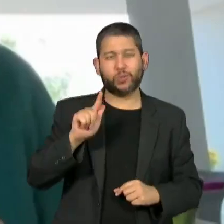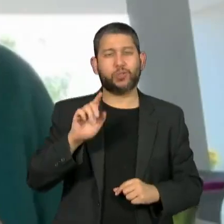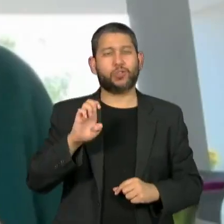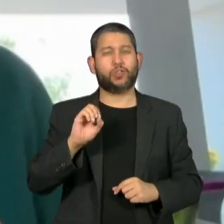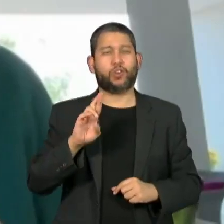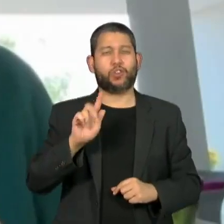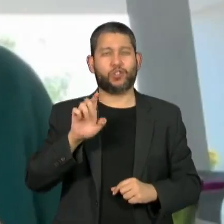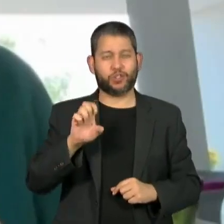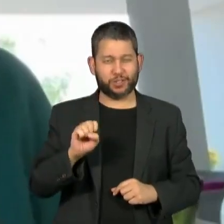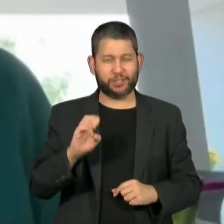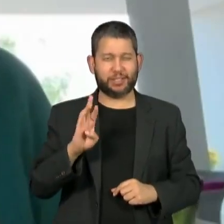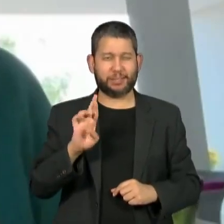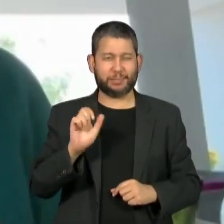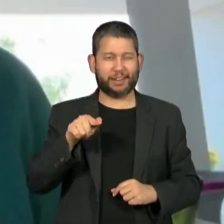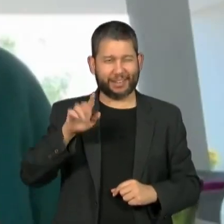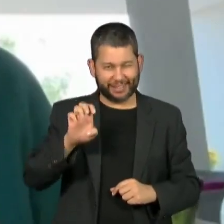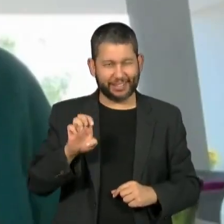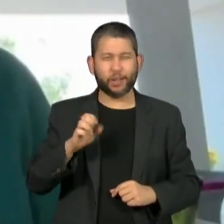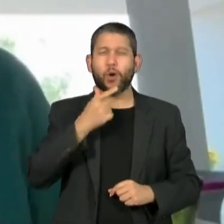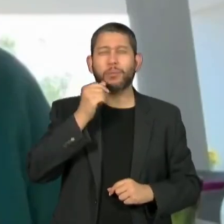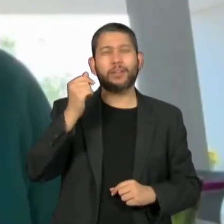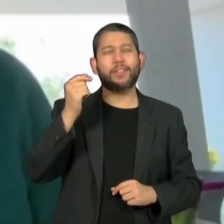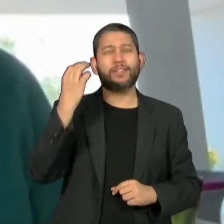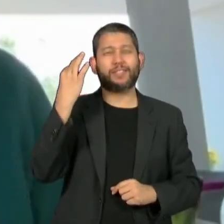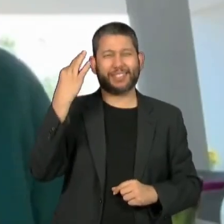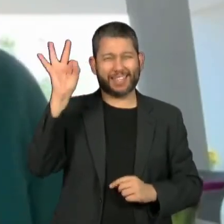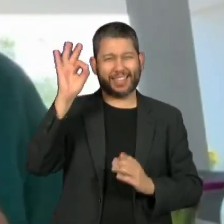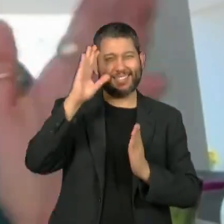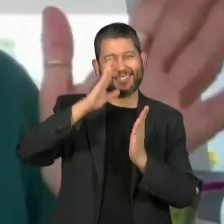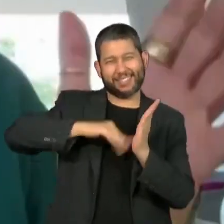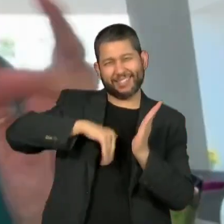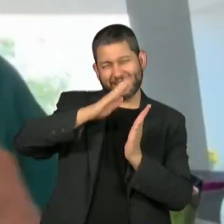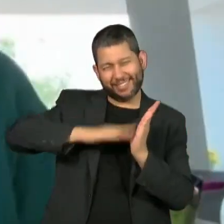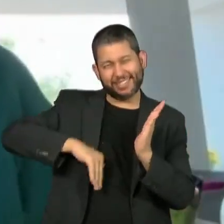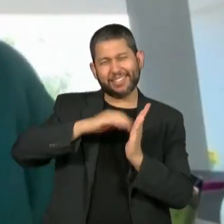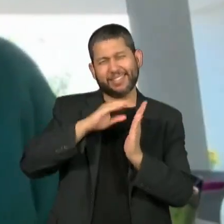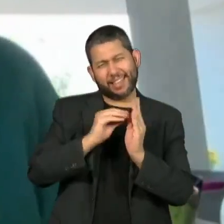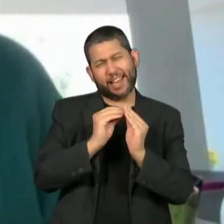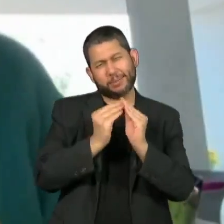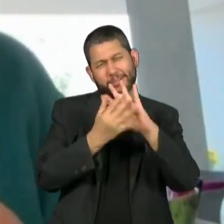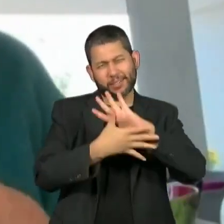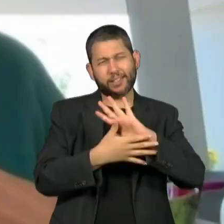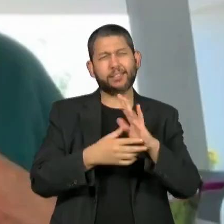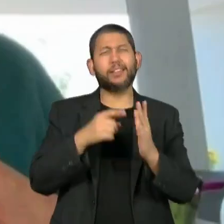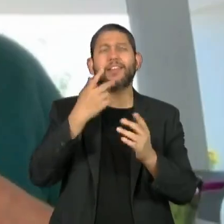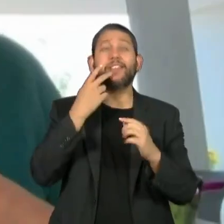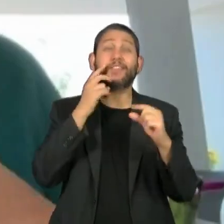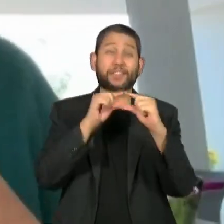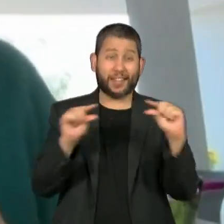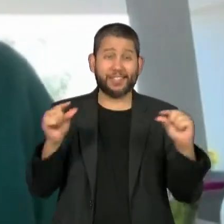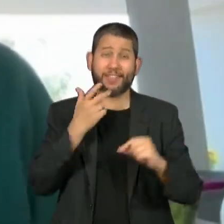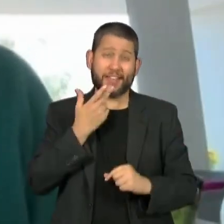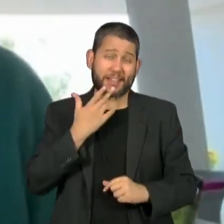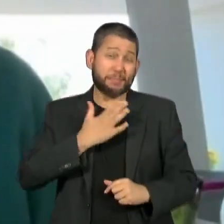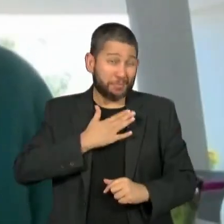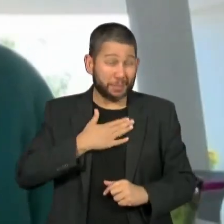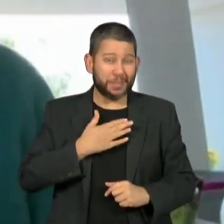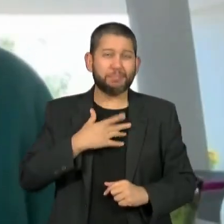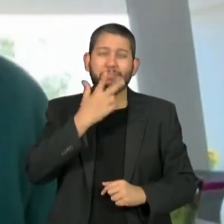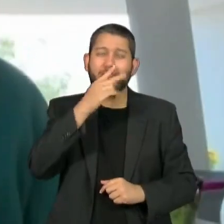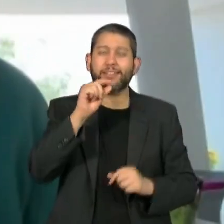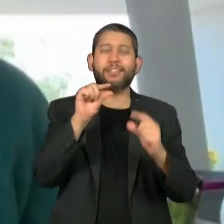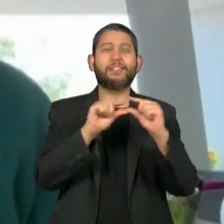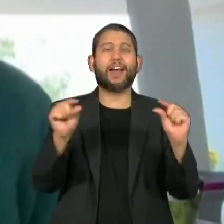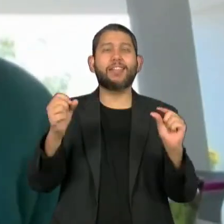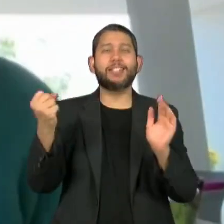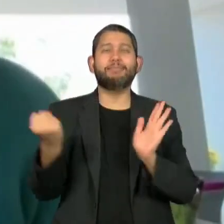Georges Braque, o pintor abstrato francês que morreu, uma frase tão maravilhosa que para mim é como